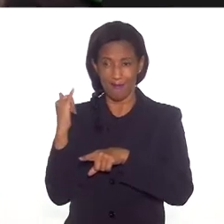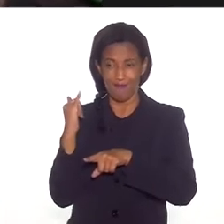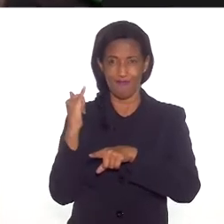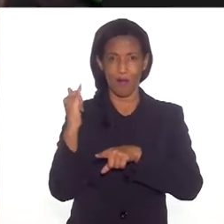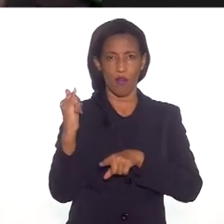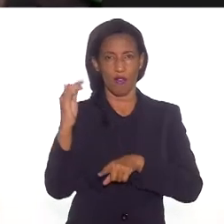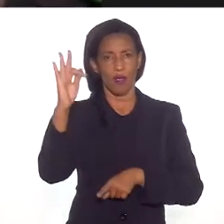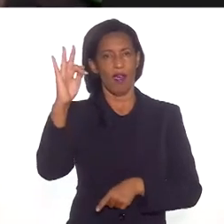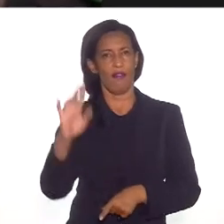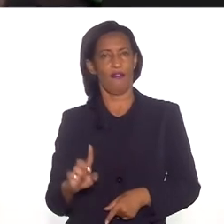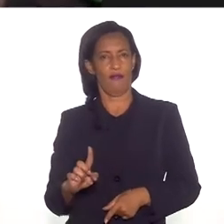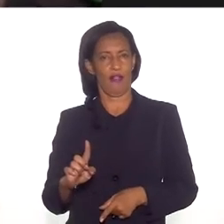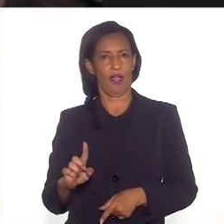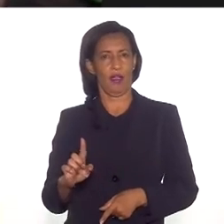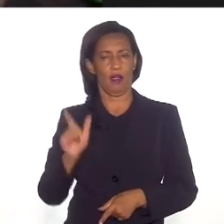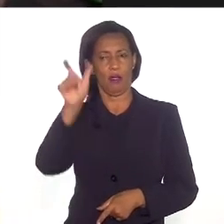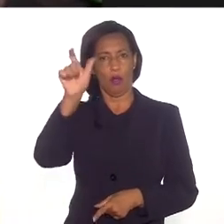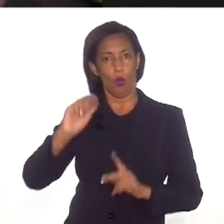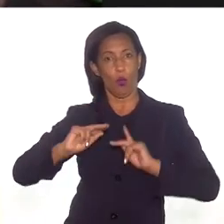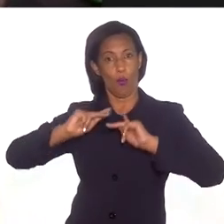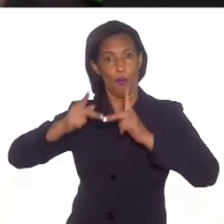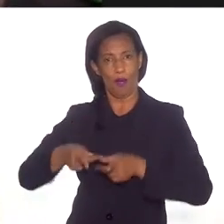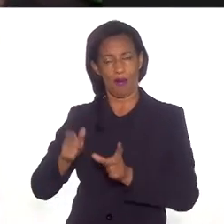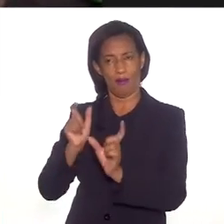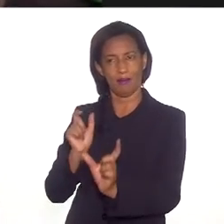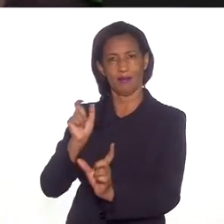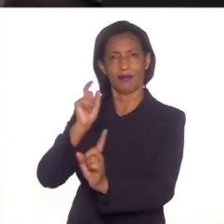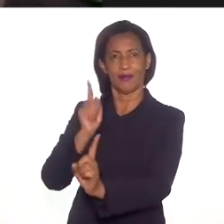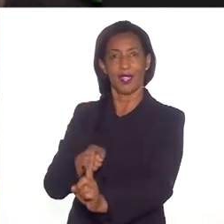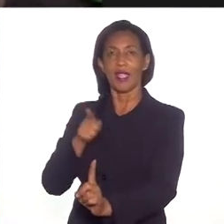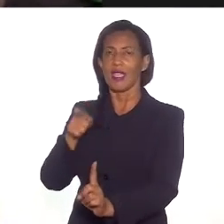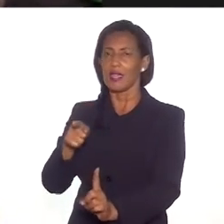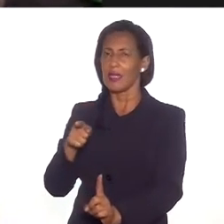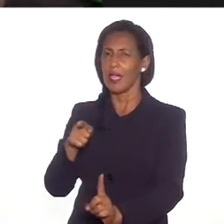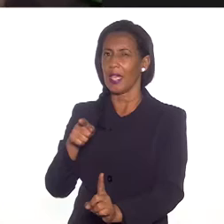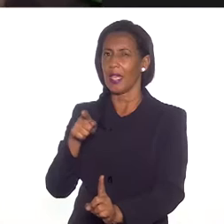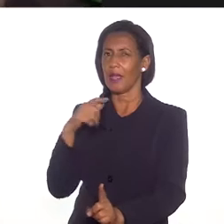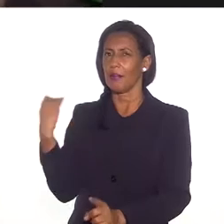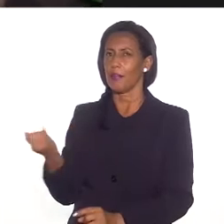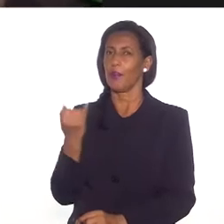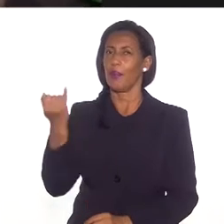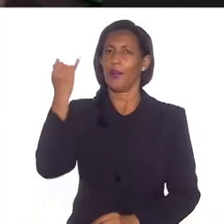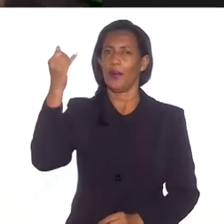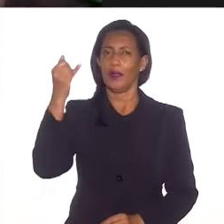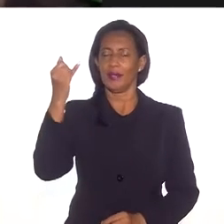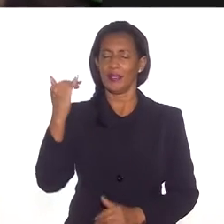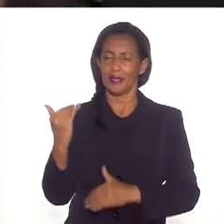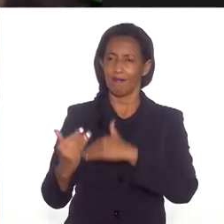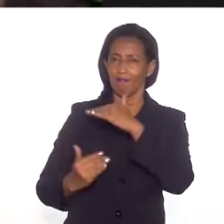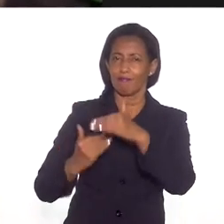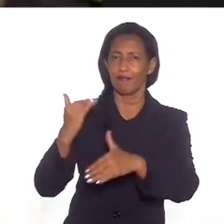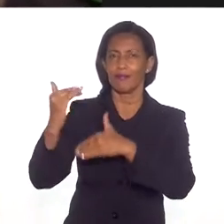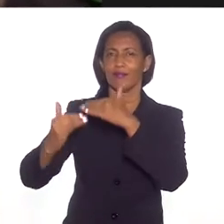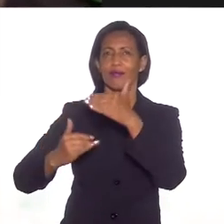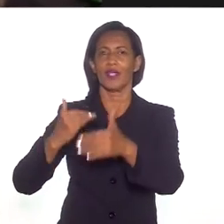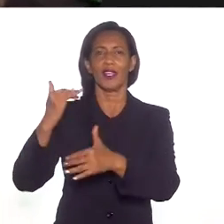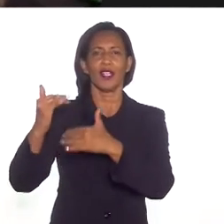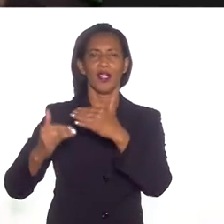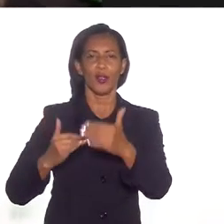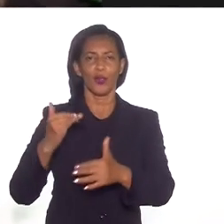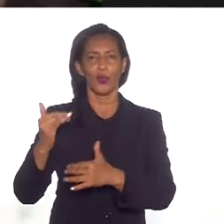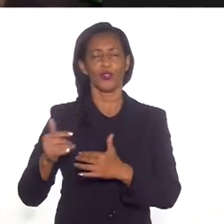professa uma fé no ser humano, e que, portanto, tem um papel importante na construção